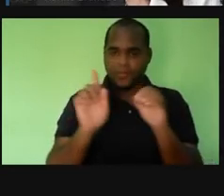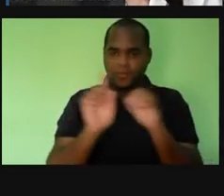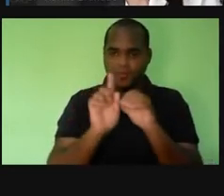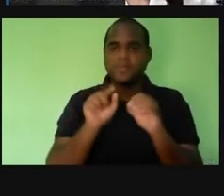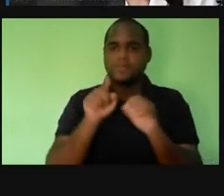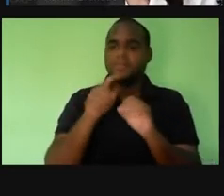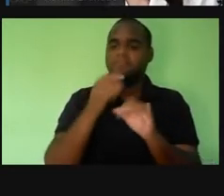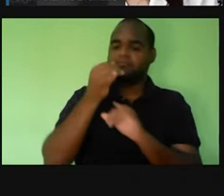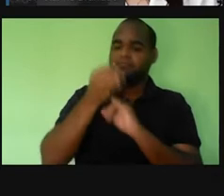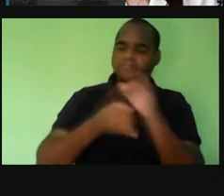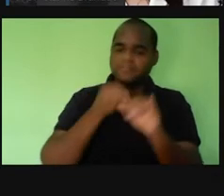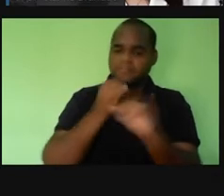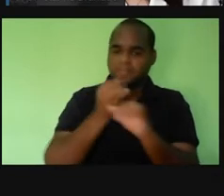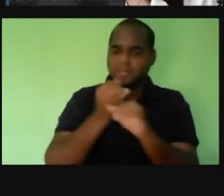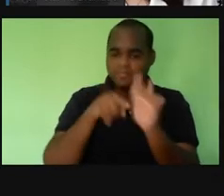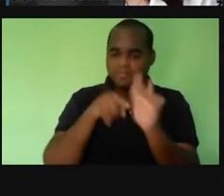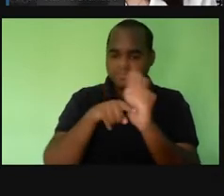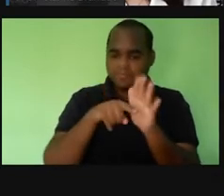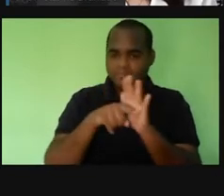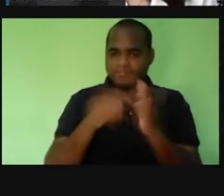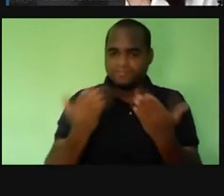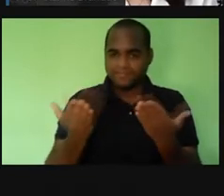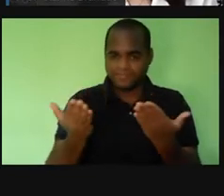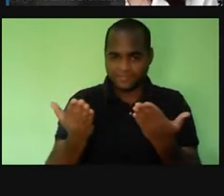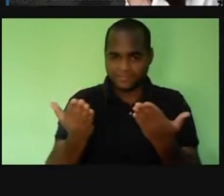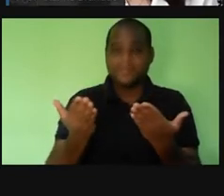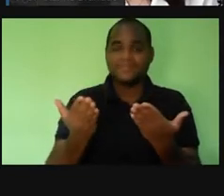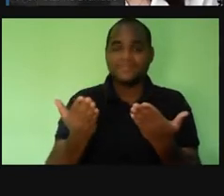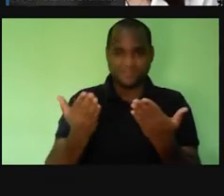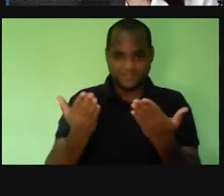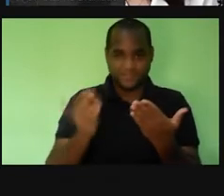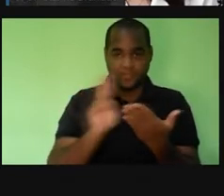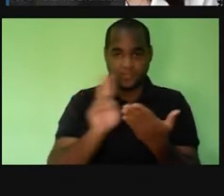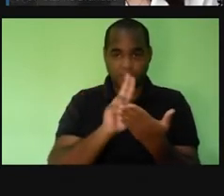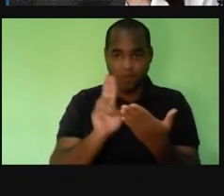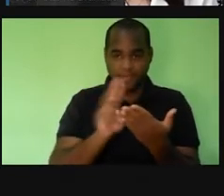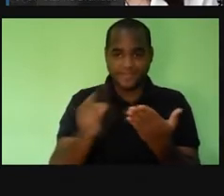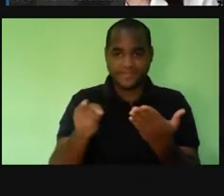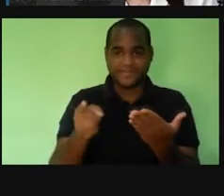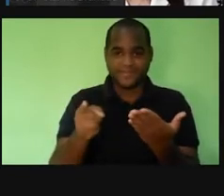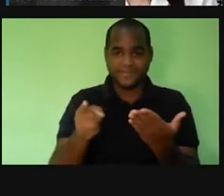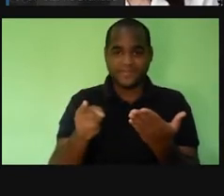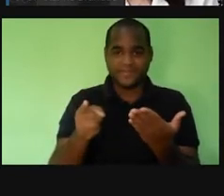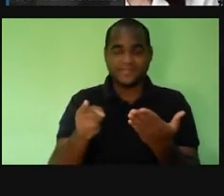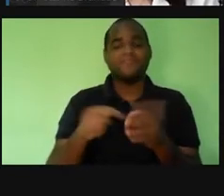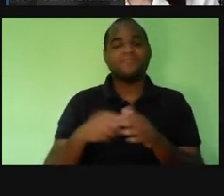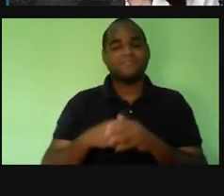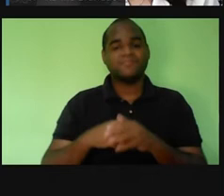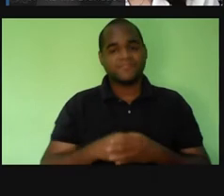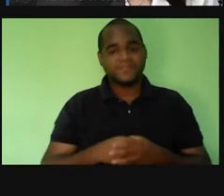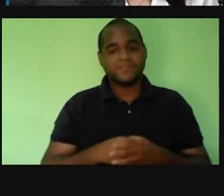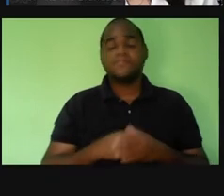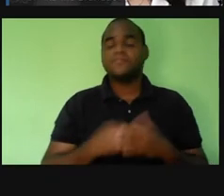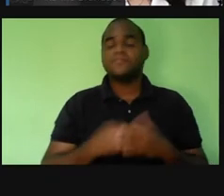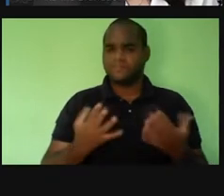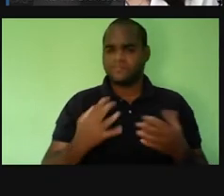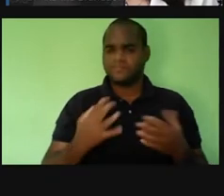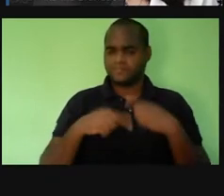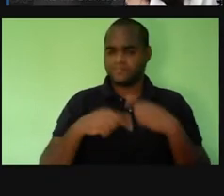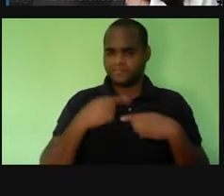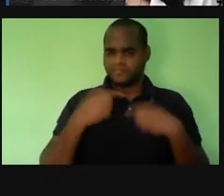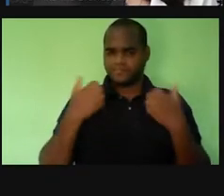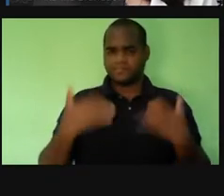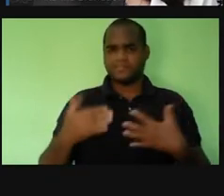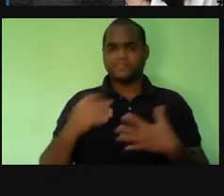pesquisar, escrever FET, do jeito que tá aqui, P-H-E-T, tá? E, então, a